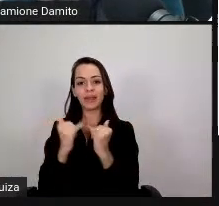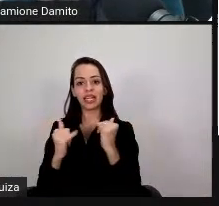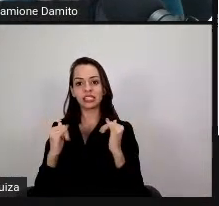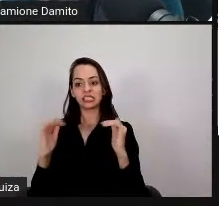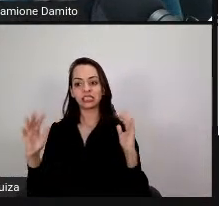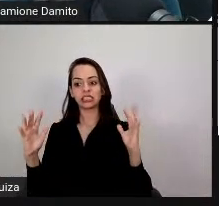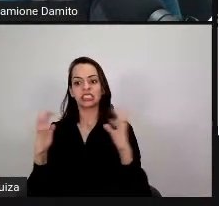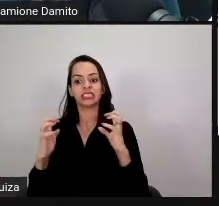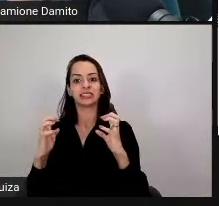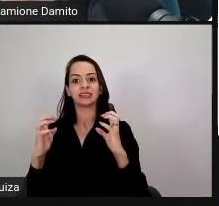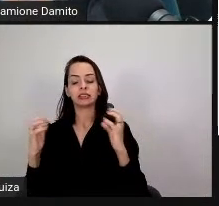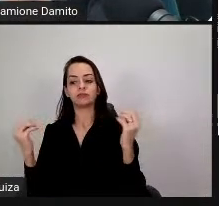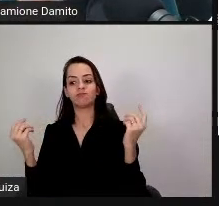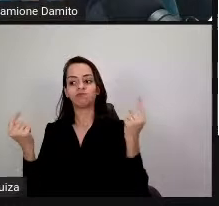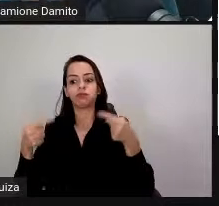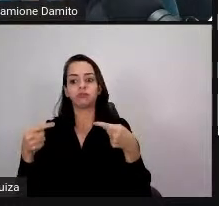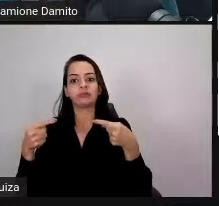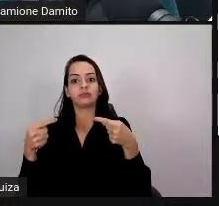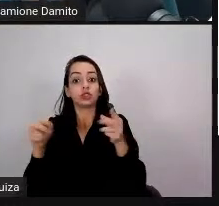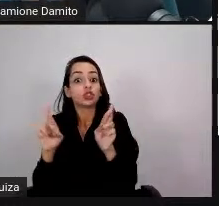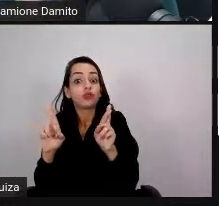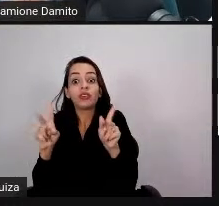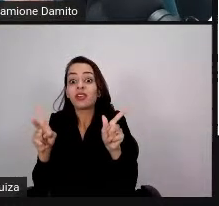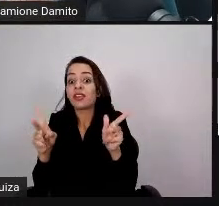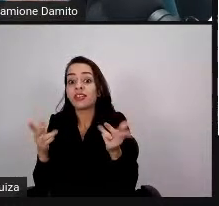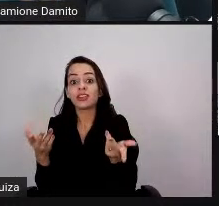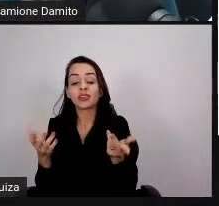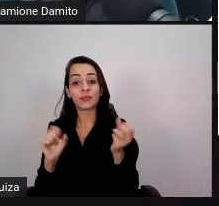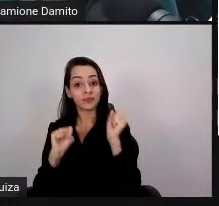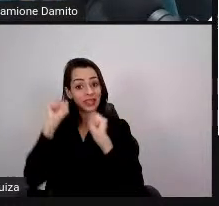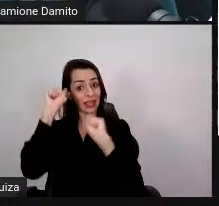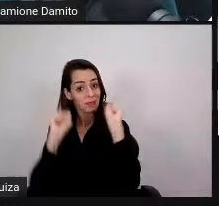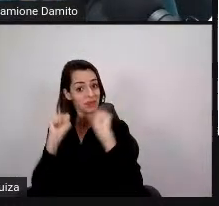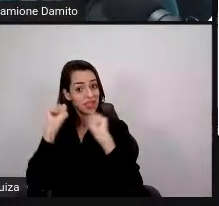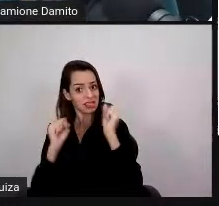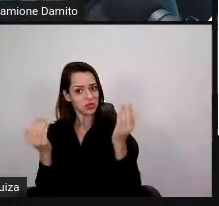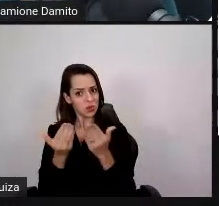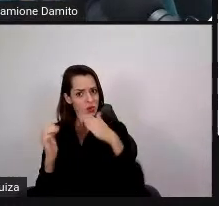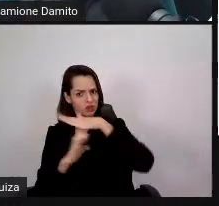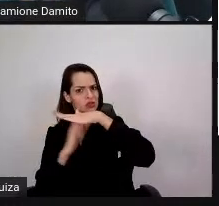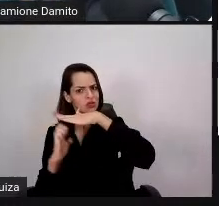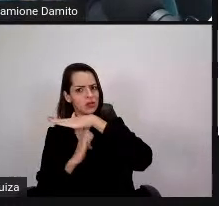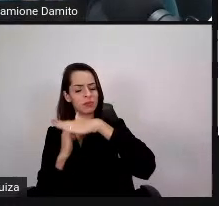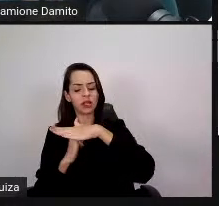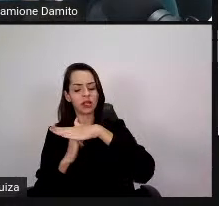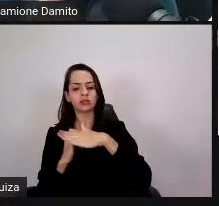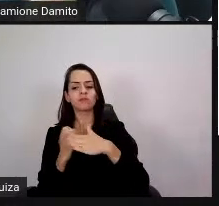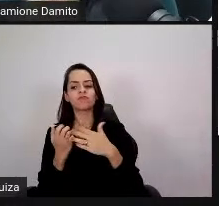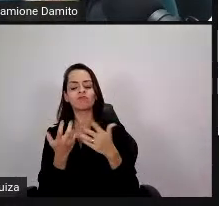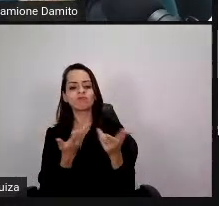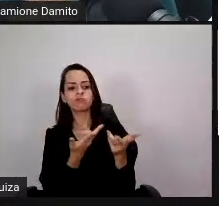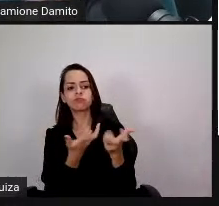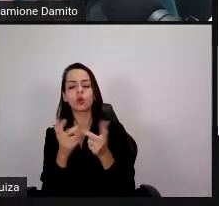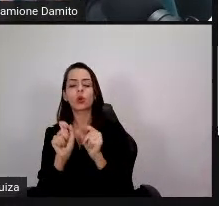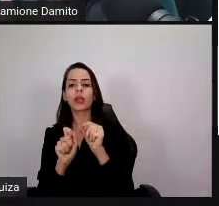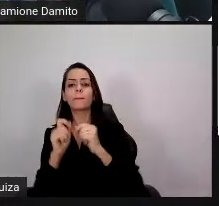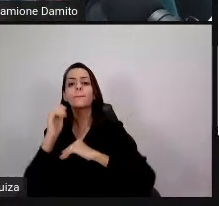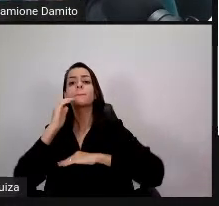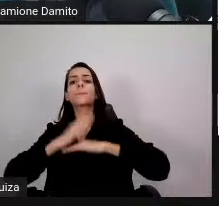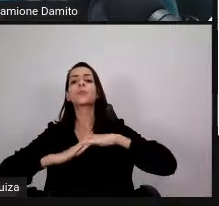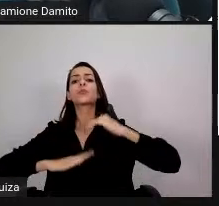é necessário profissionais que sejam aptos para resolver problemas e não somente para